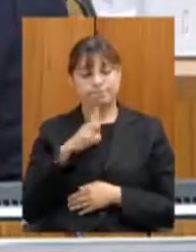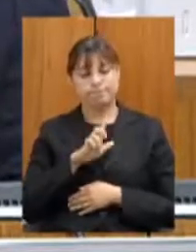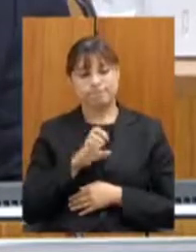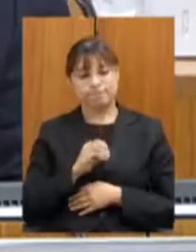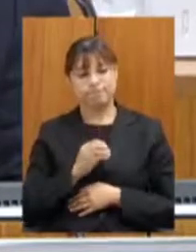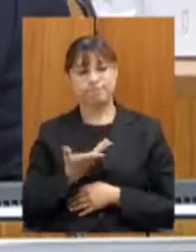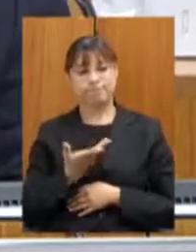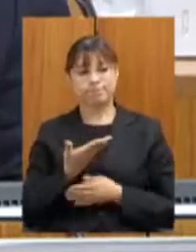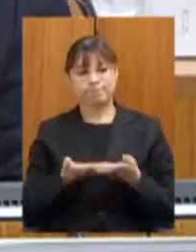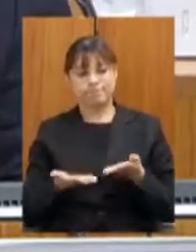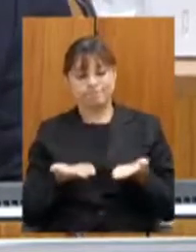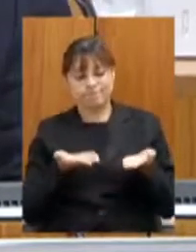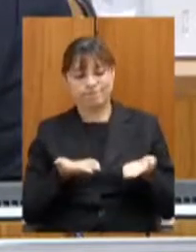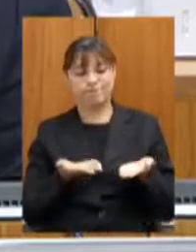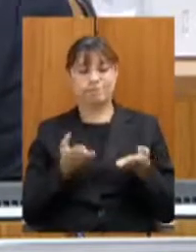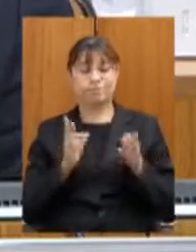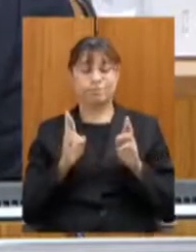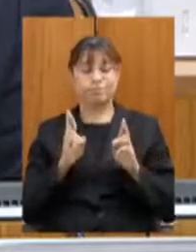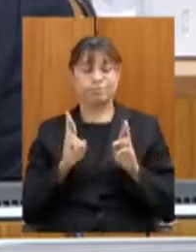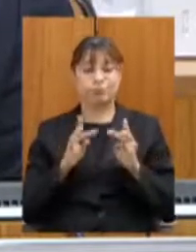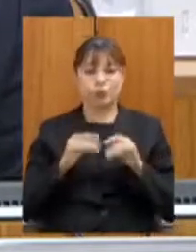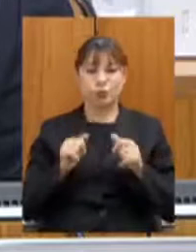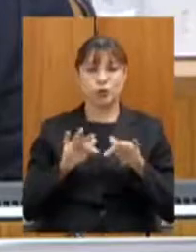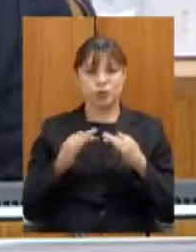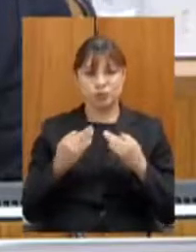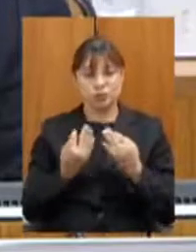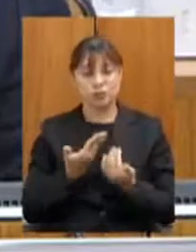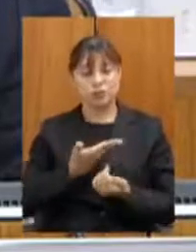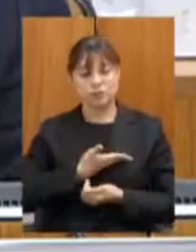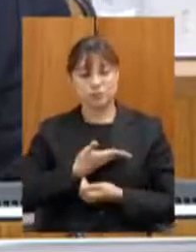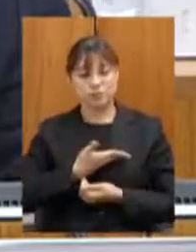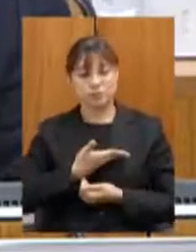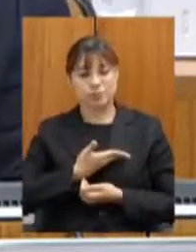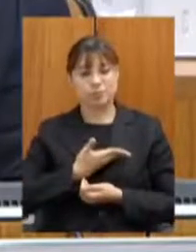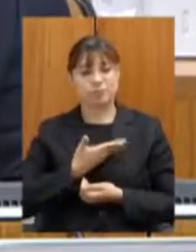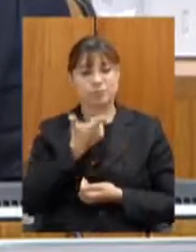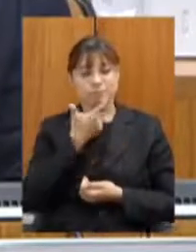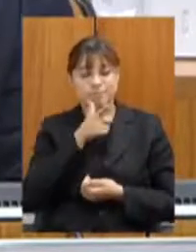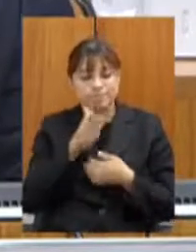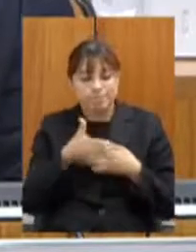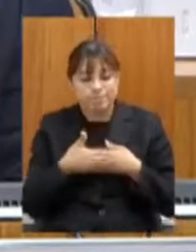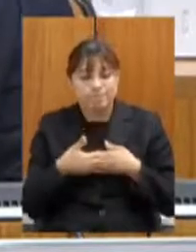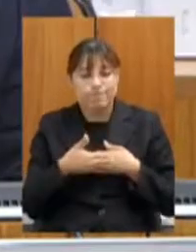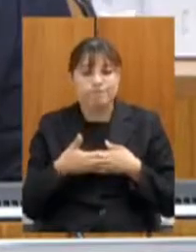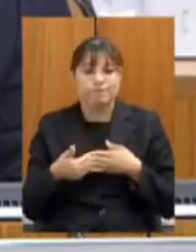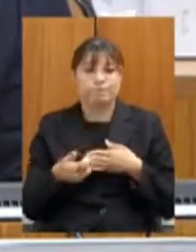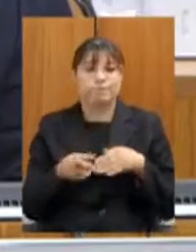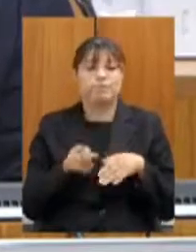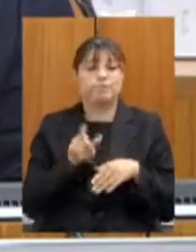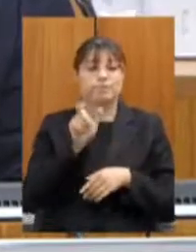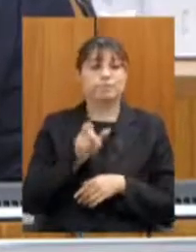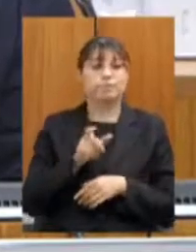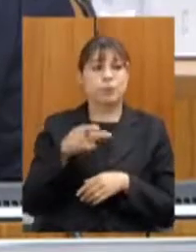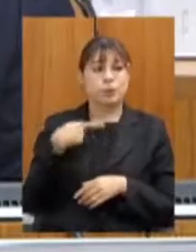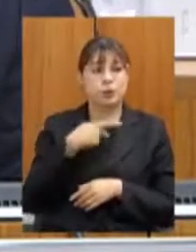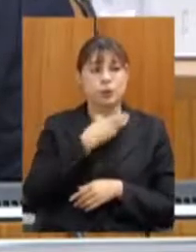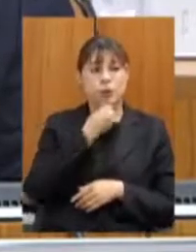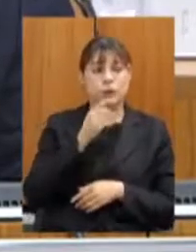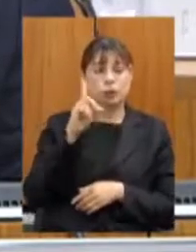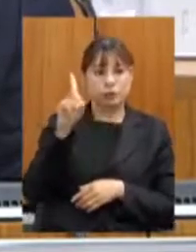todos os familiares, amigos, sejam reconfortados, e que o pastor, um homem de Deus,